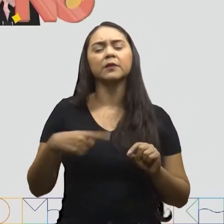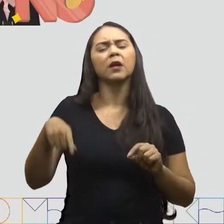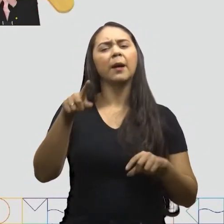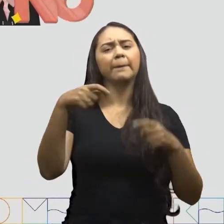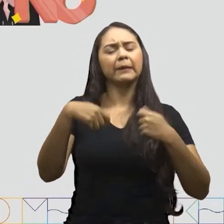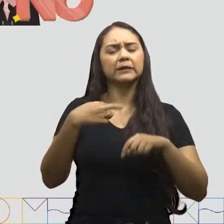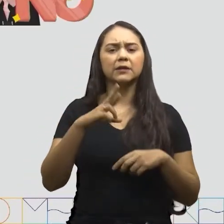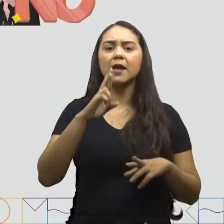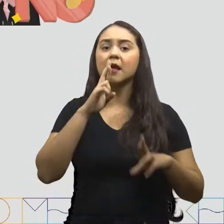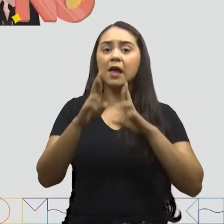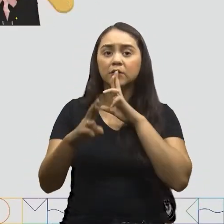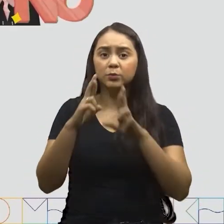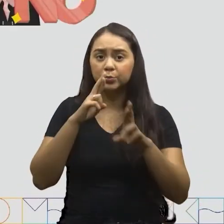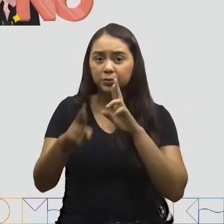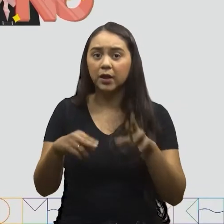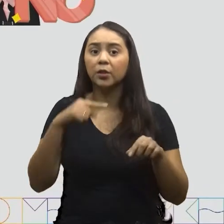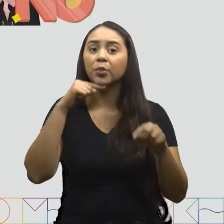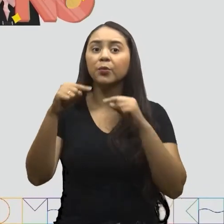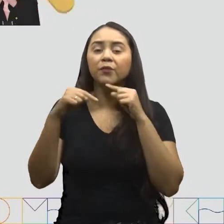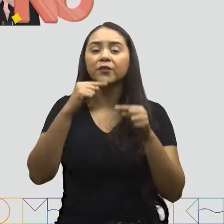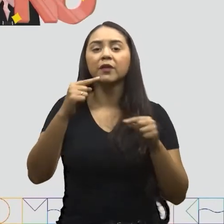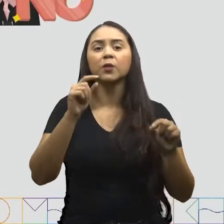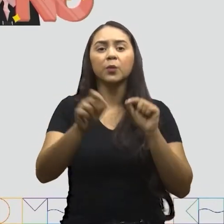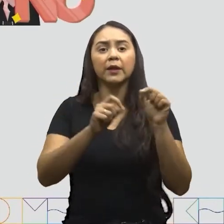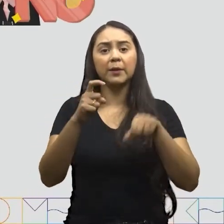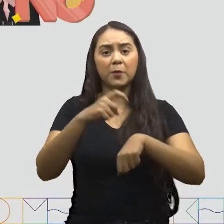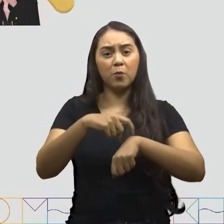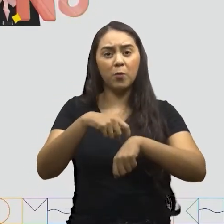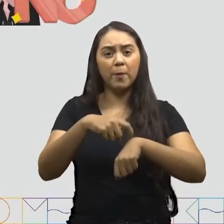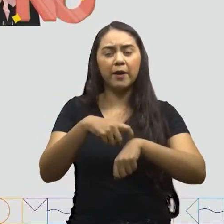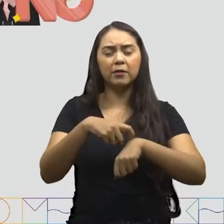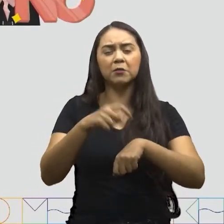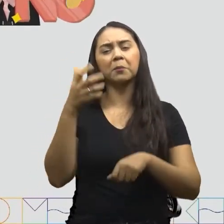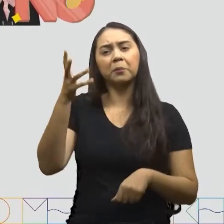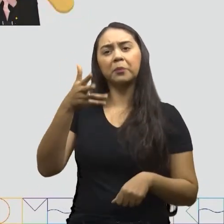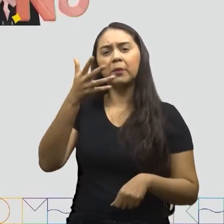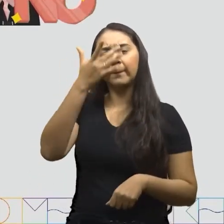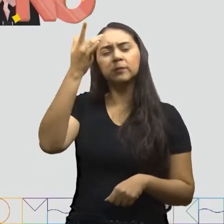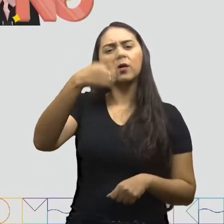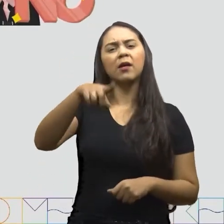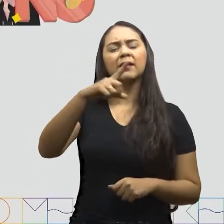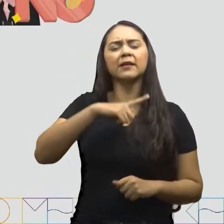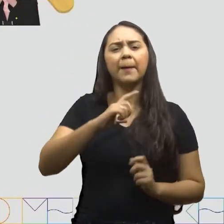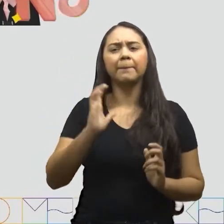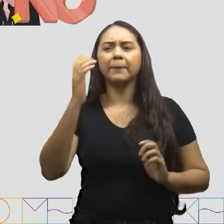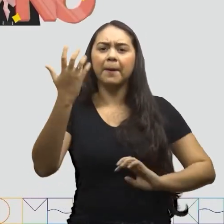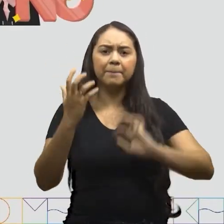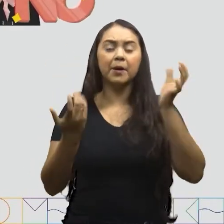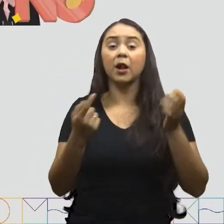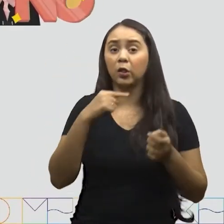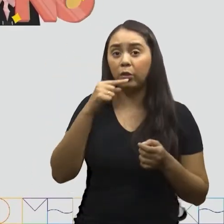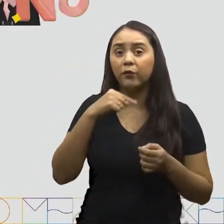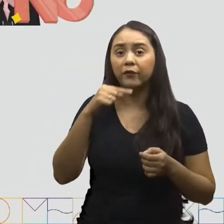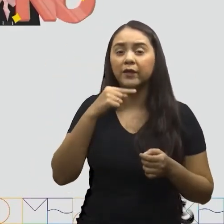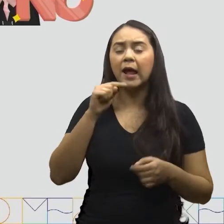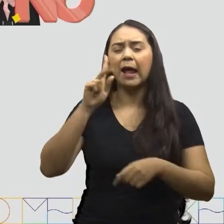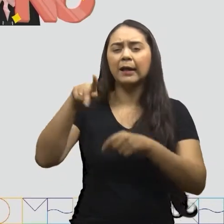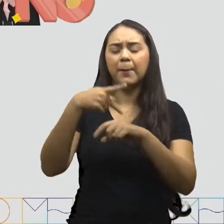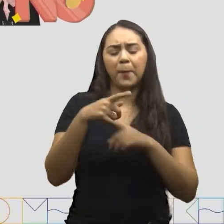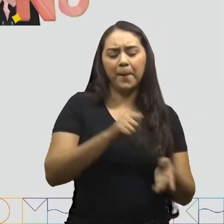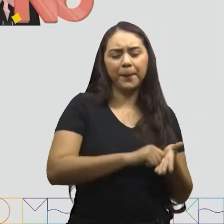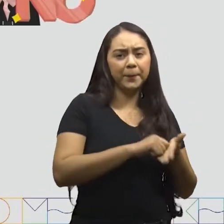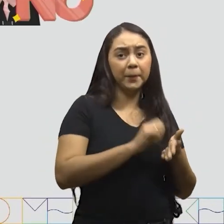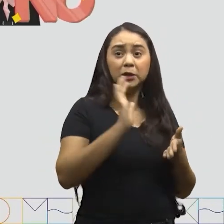as dúvidas Responder surgirem Sobre o que foi apresentado Ao final da sua apresentação É natural Que